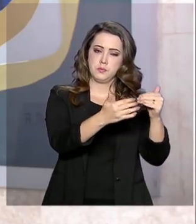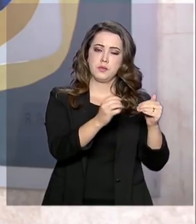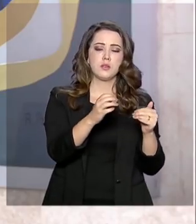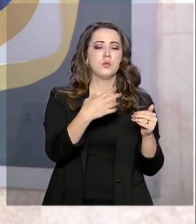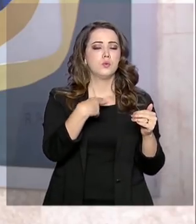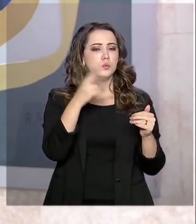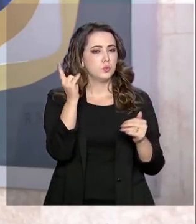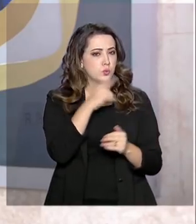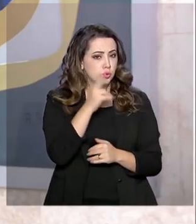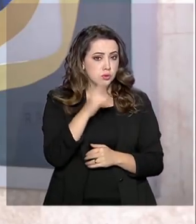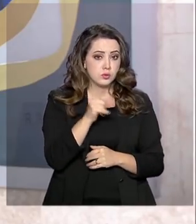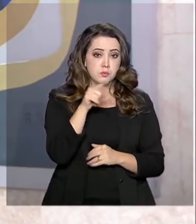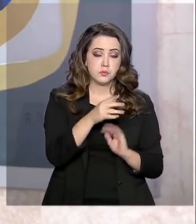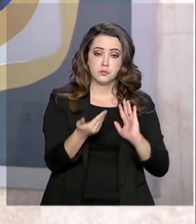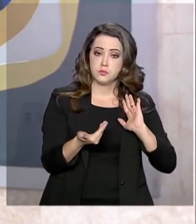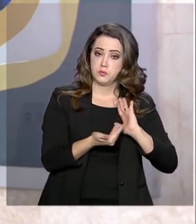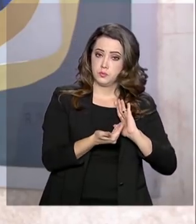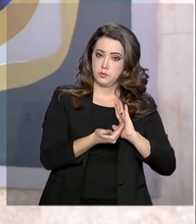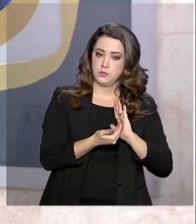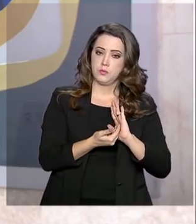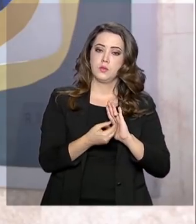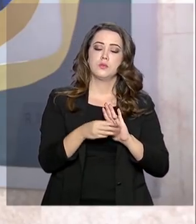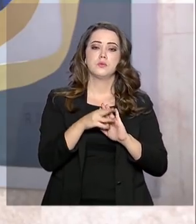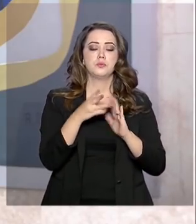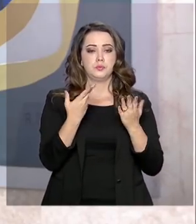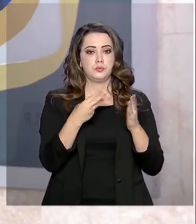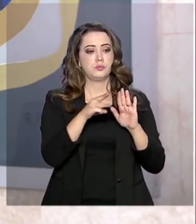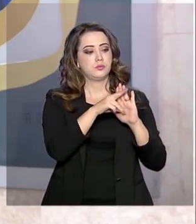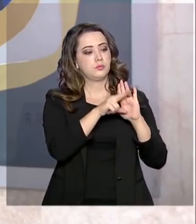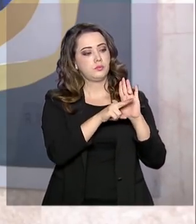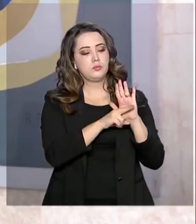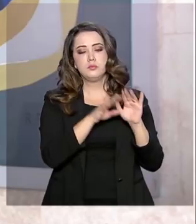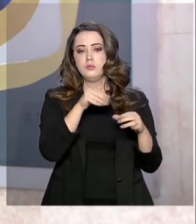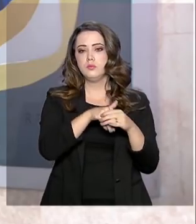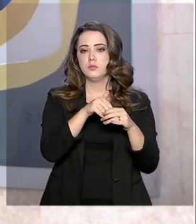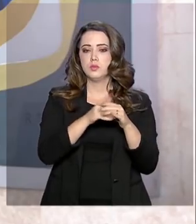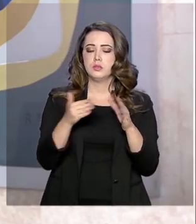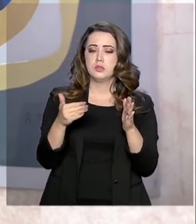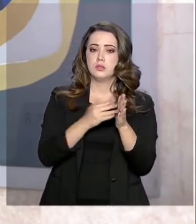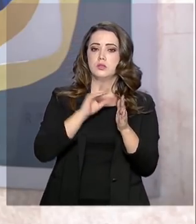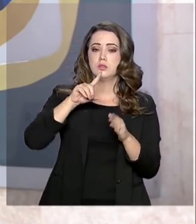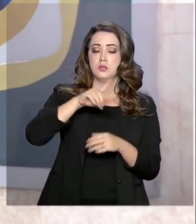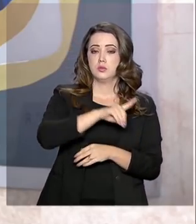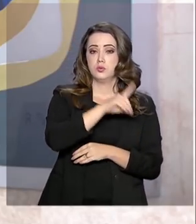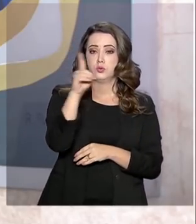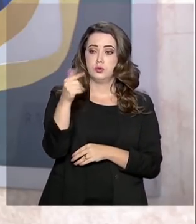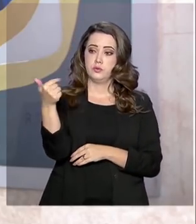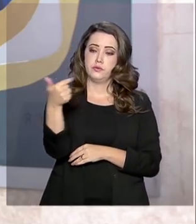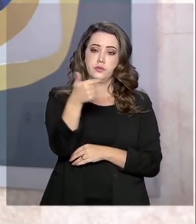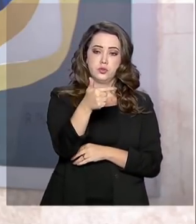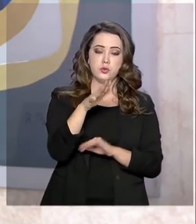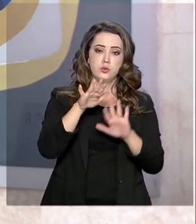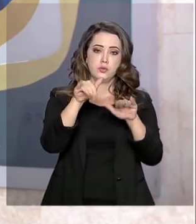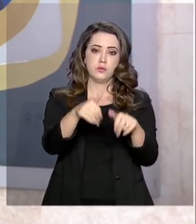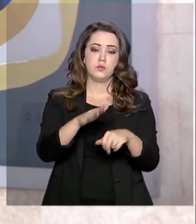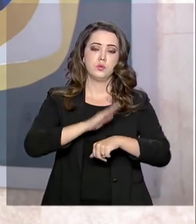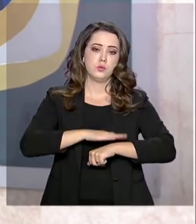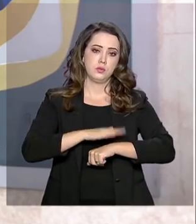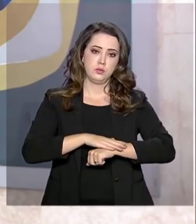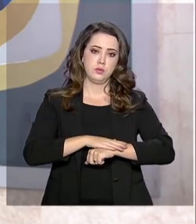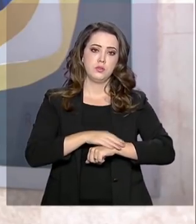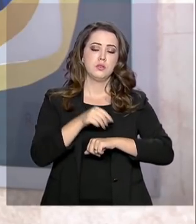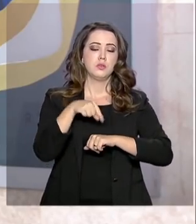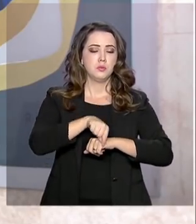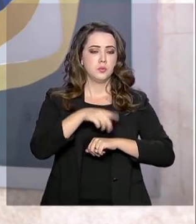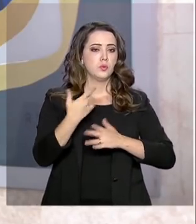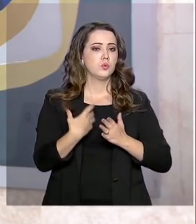urgência na Câmara dos Deputados. A medida deve ser votada até o próximo dia 22, fim do prazo da vigência